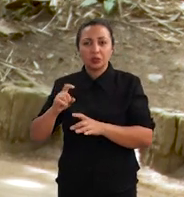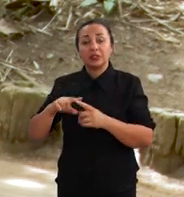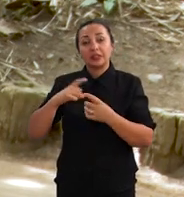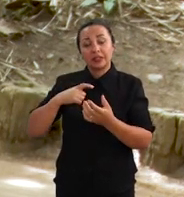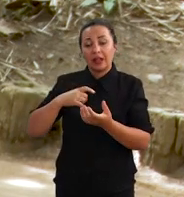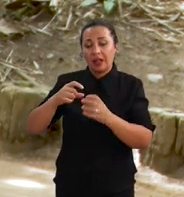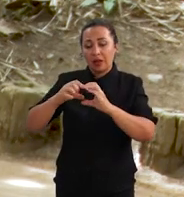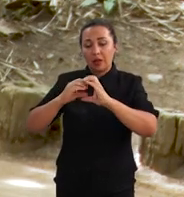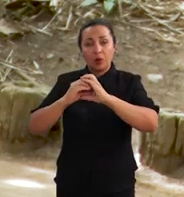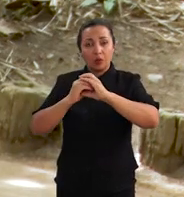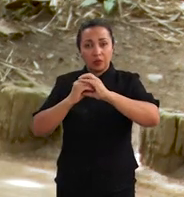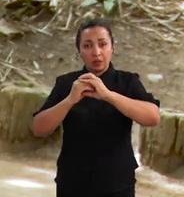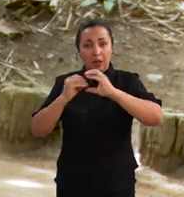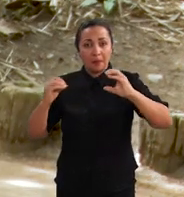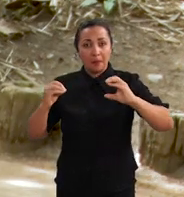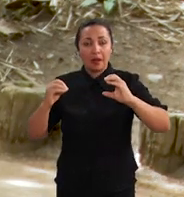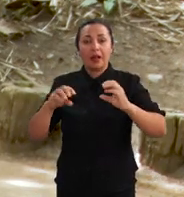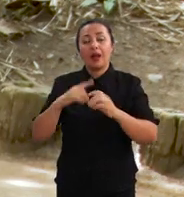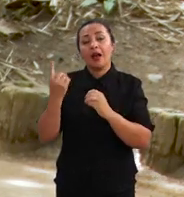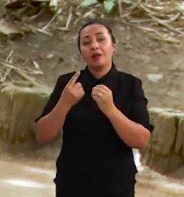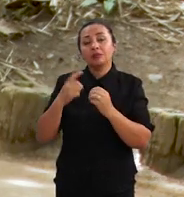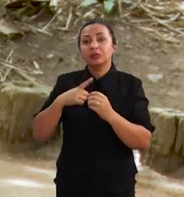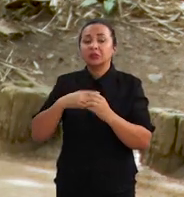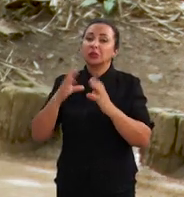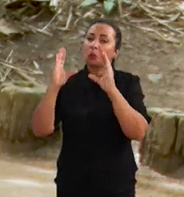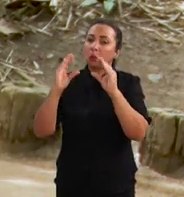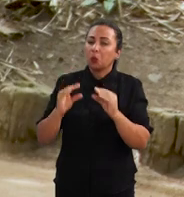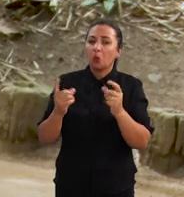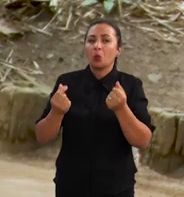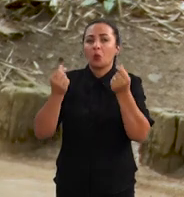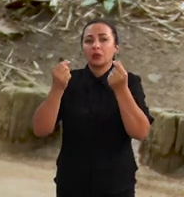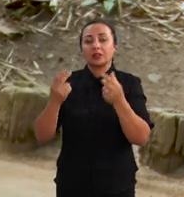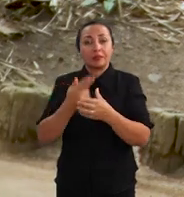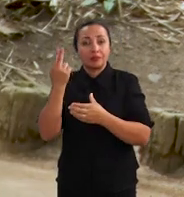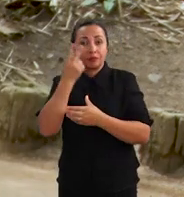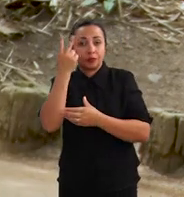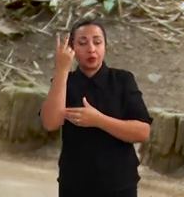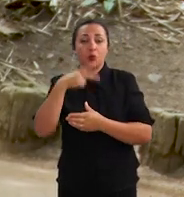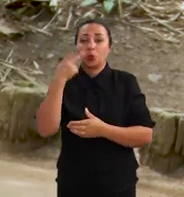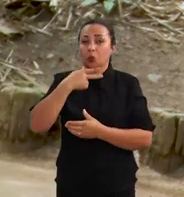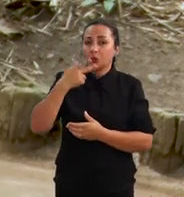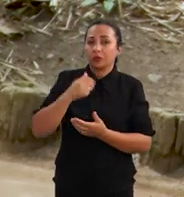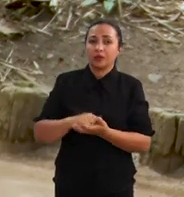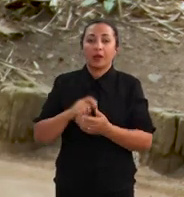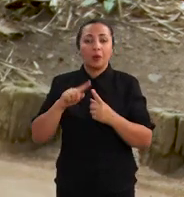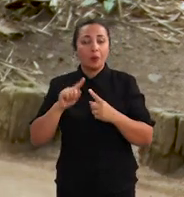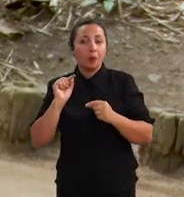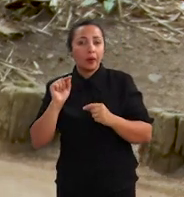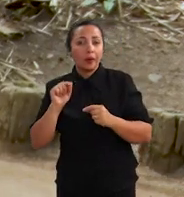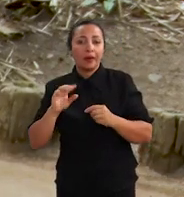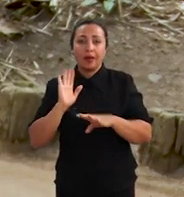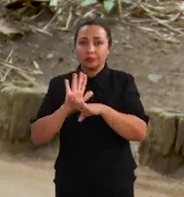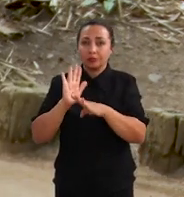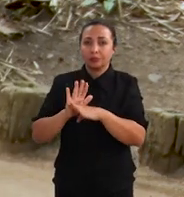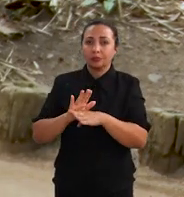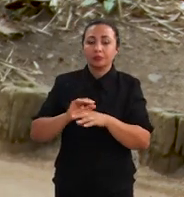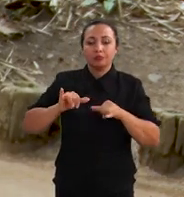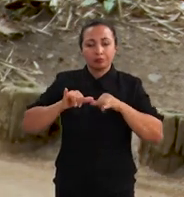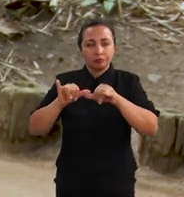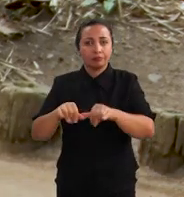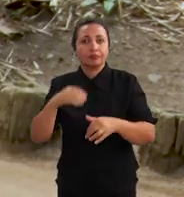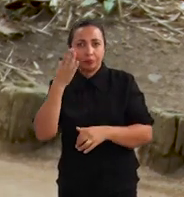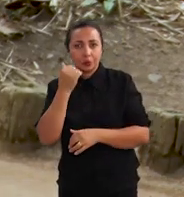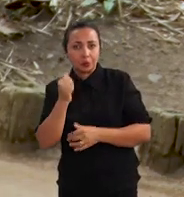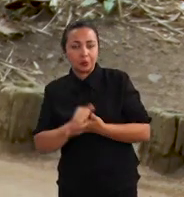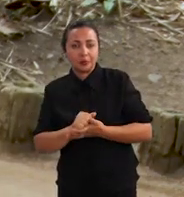subprodutos que podem ser aproveitados, pois tem baixo custo e alto valor nutritivo, o que atende às novas exigências do